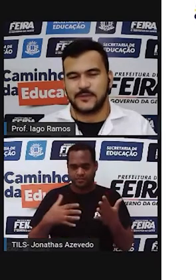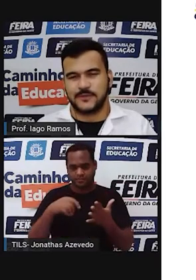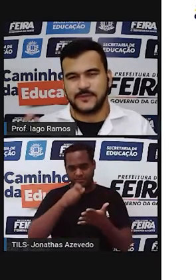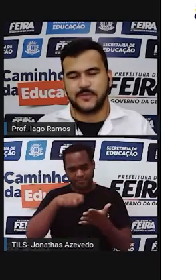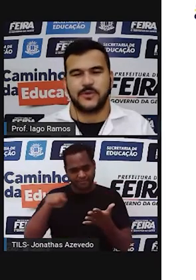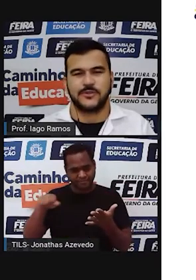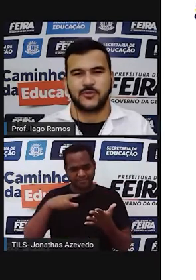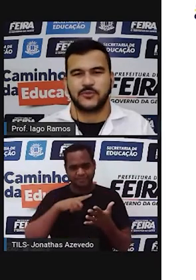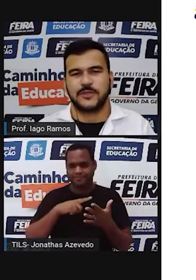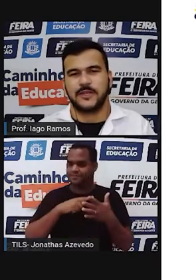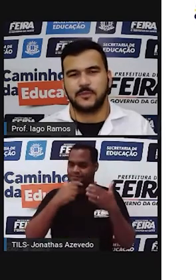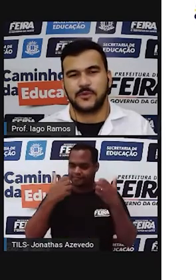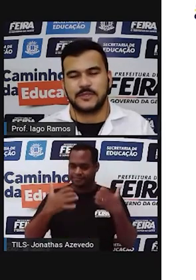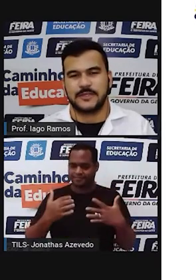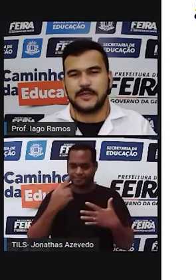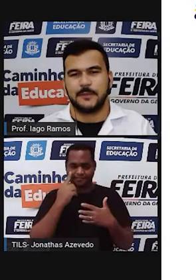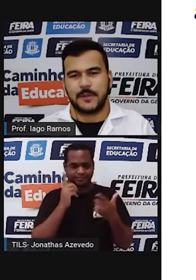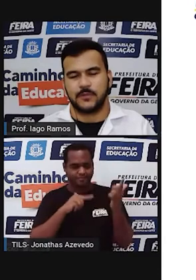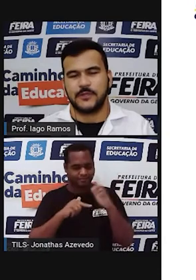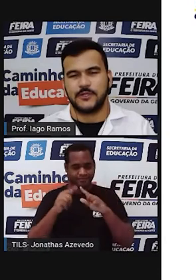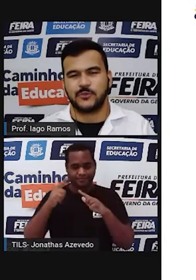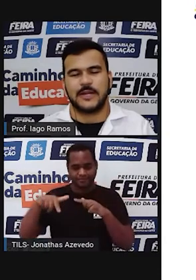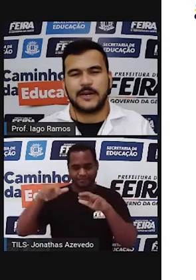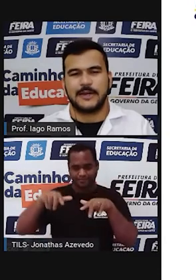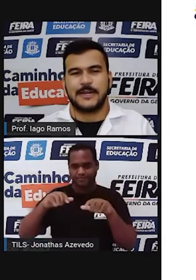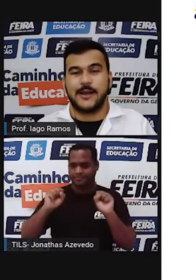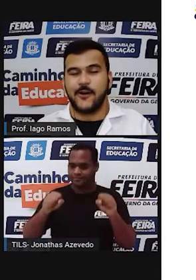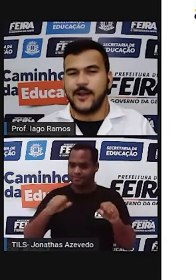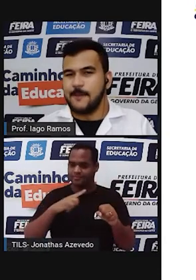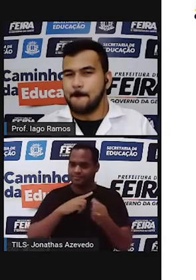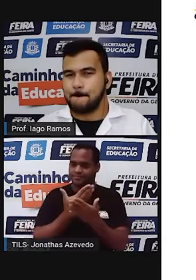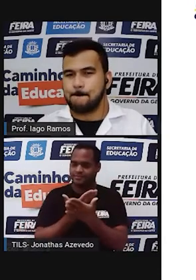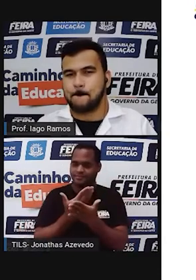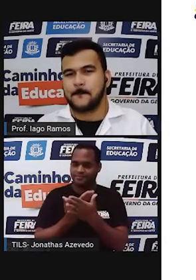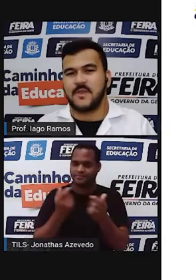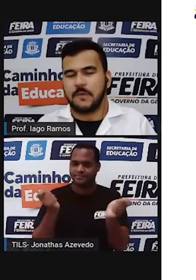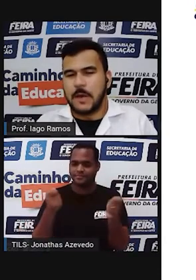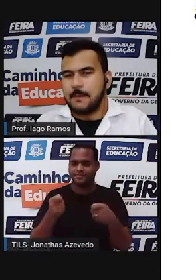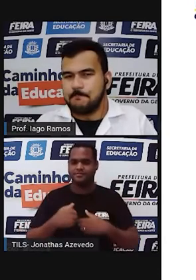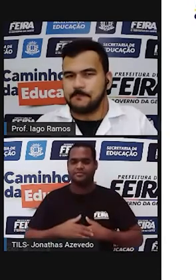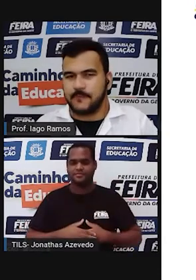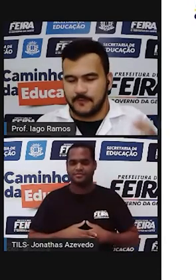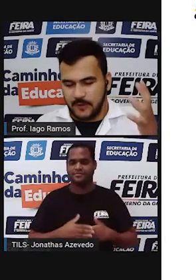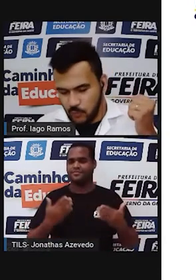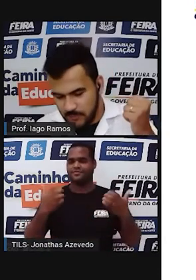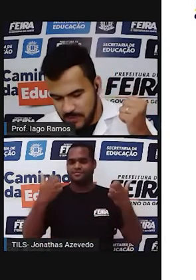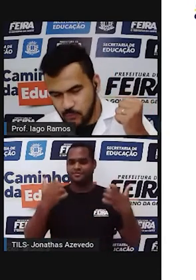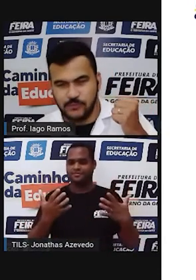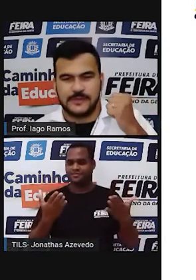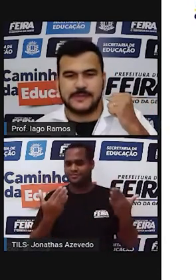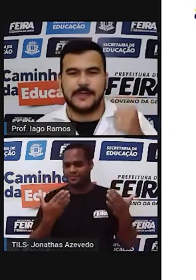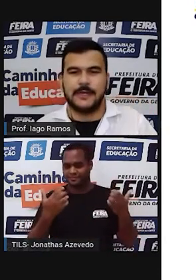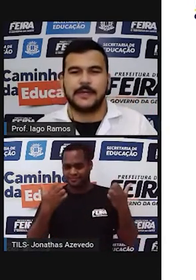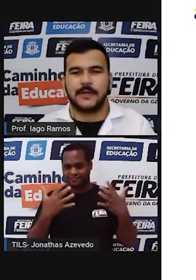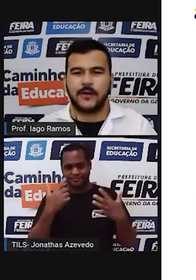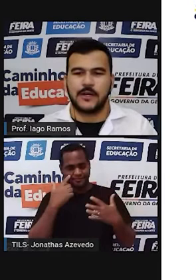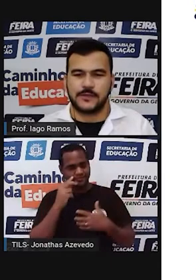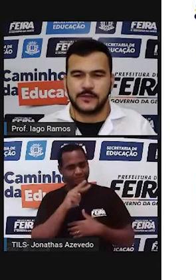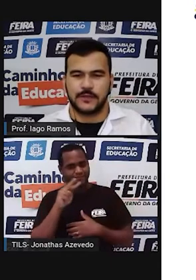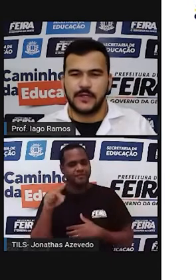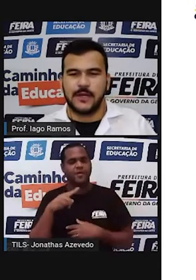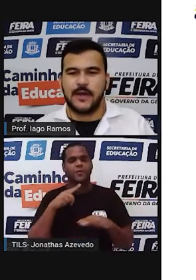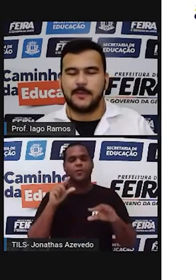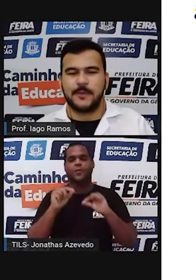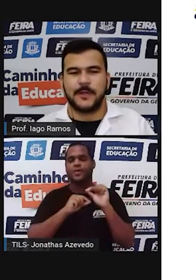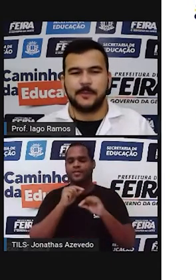essas coisas você pode consultar depois para poder estudar, ok? Então vamos lá? Vem comigo, se liga, olha